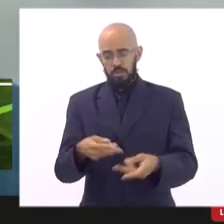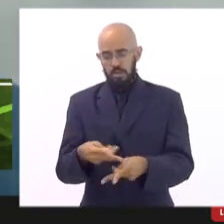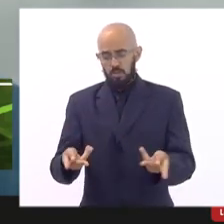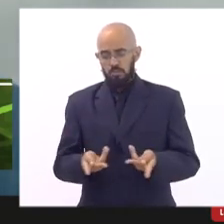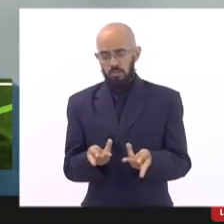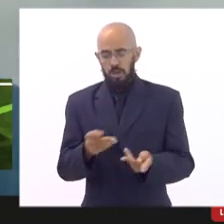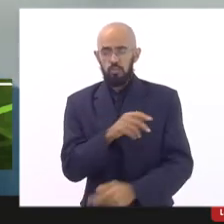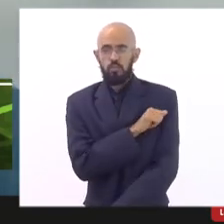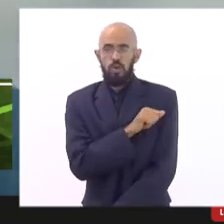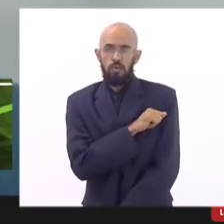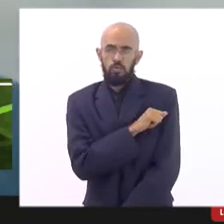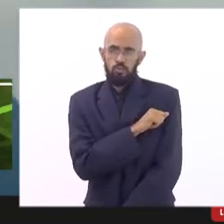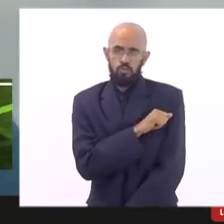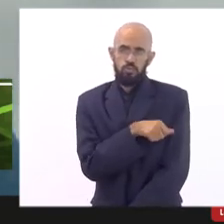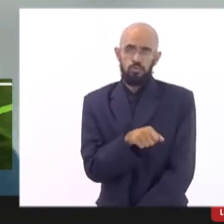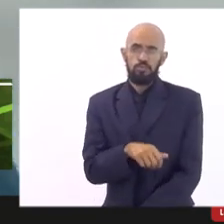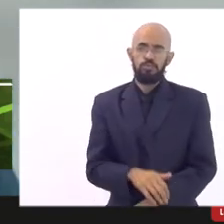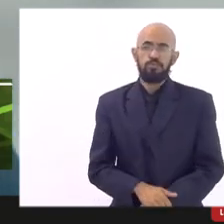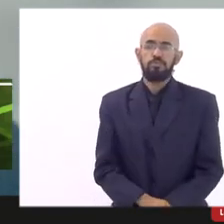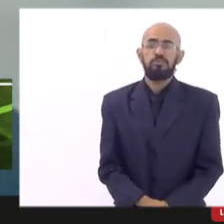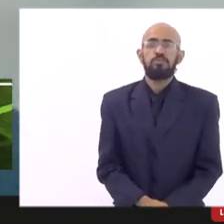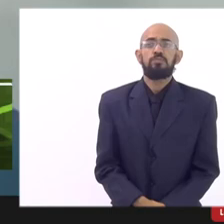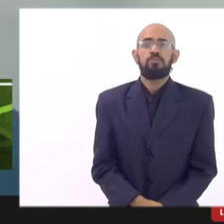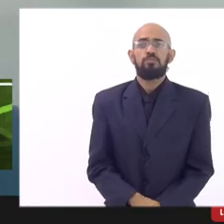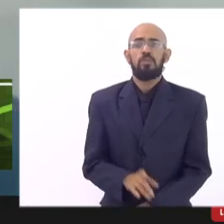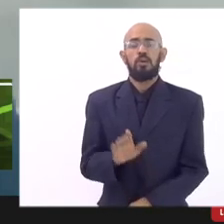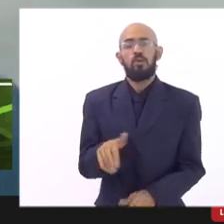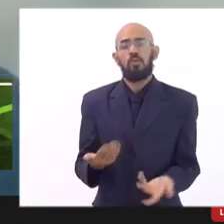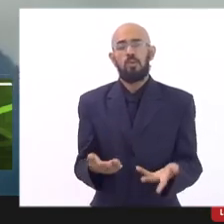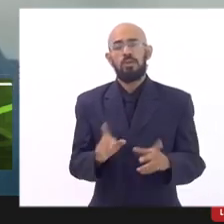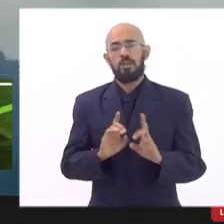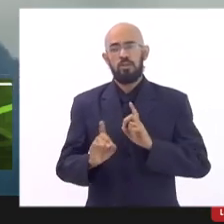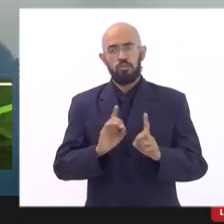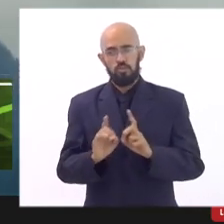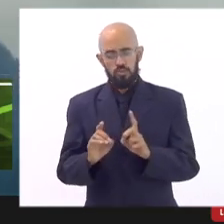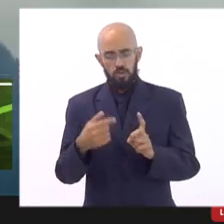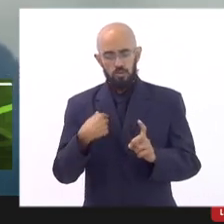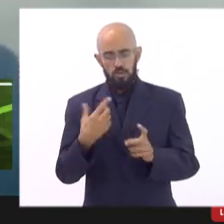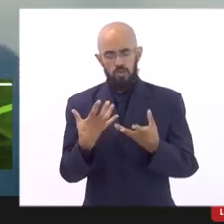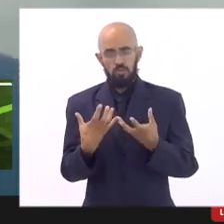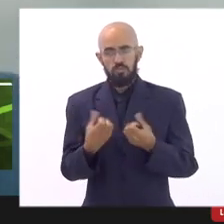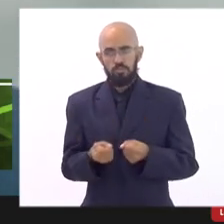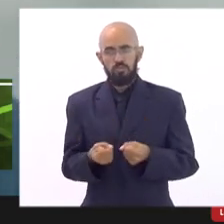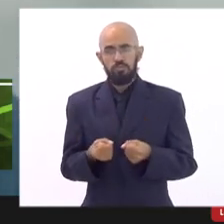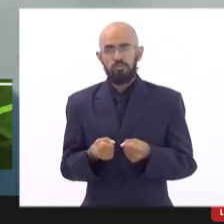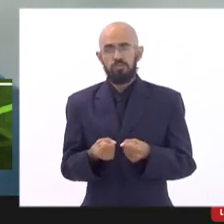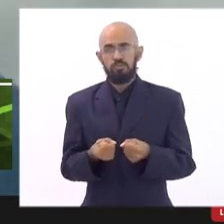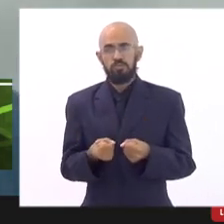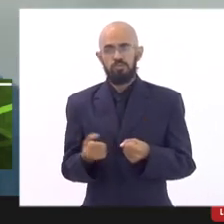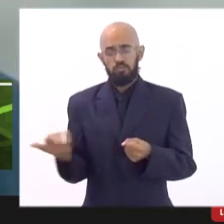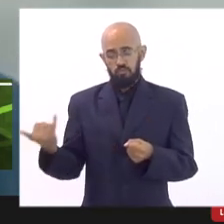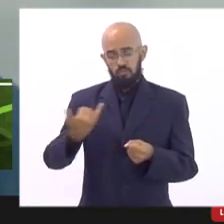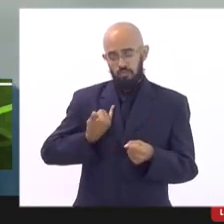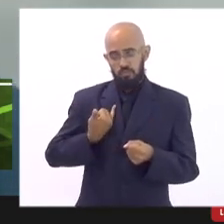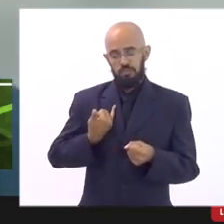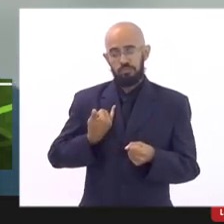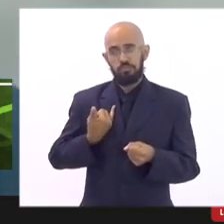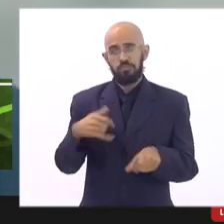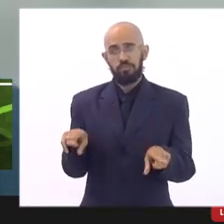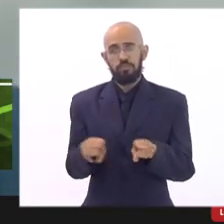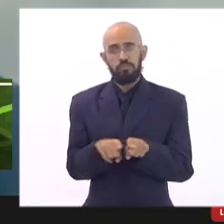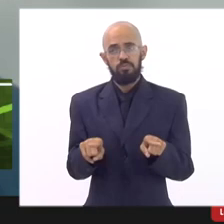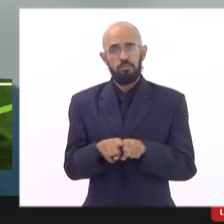e os estudantes serem alimentados essa discussão recebi comentário dizendo que também há